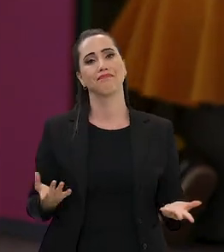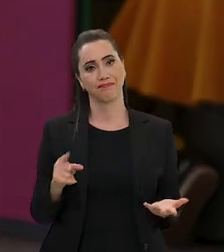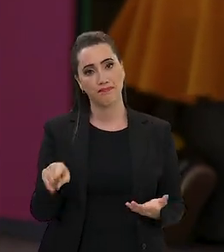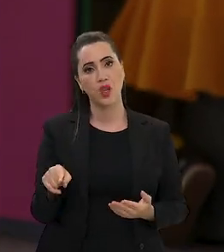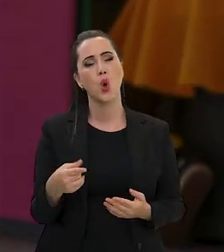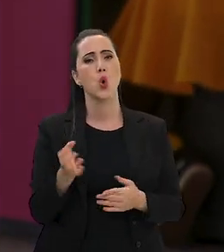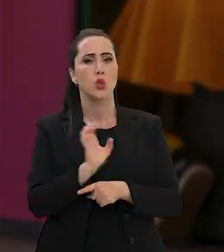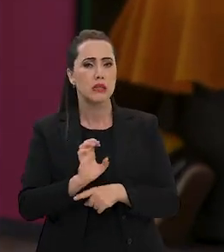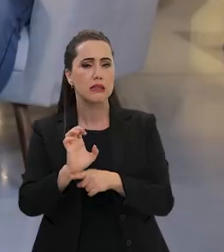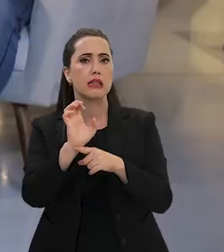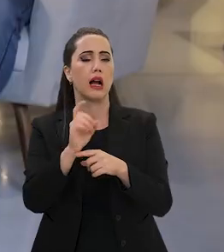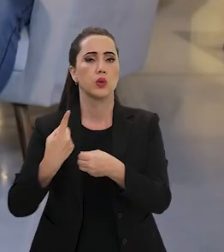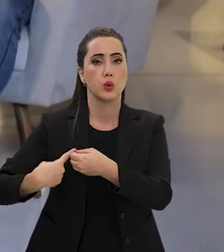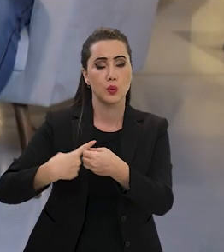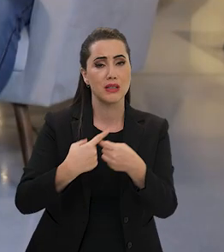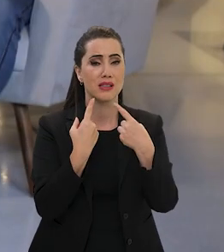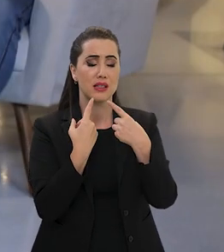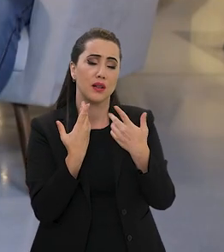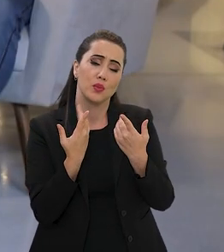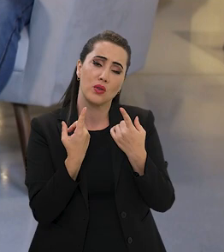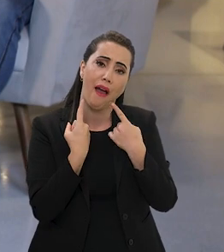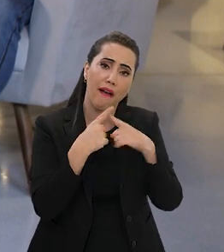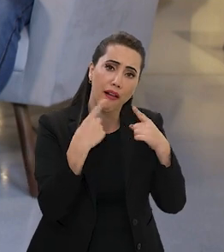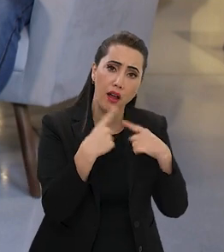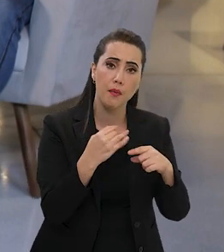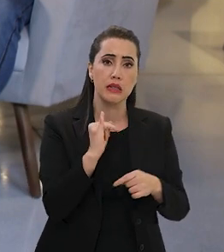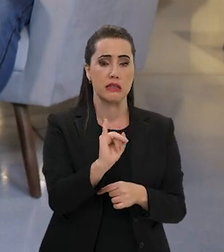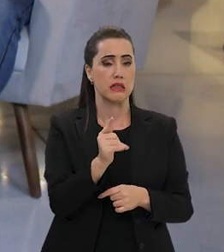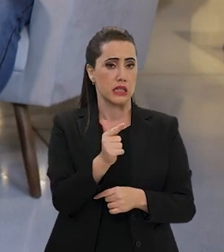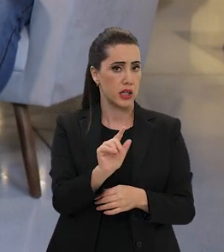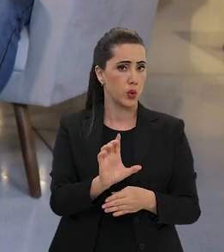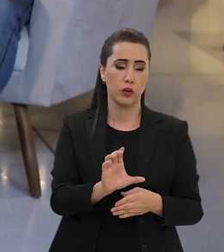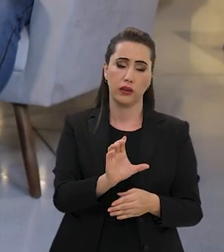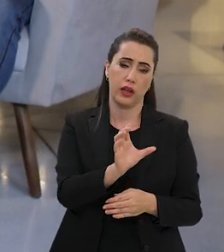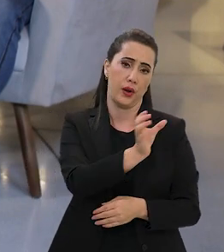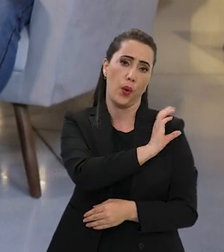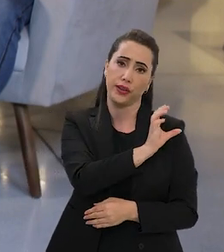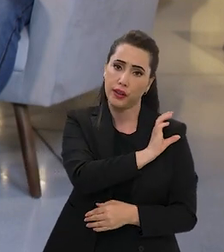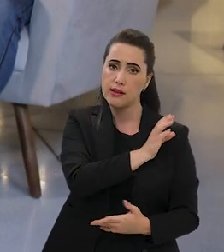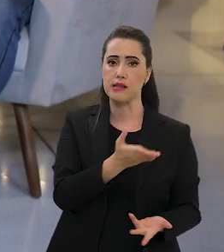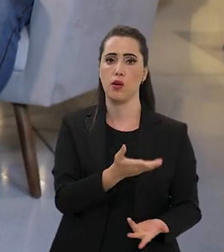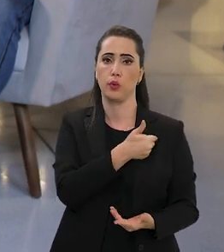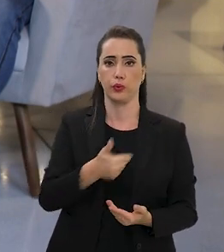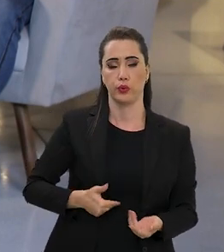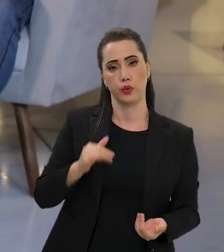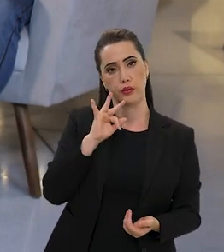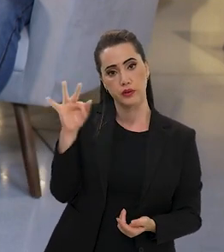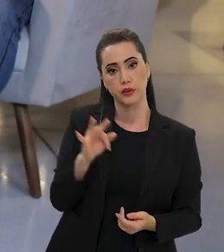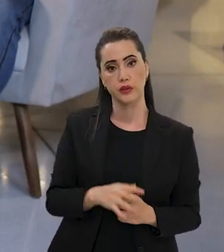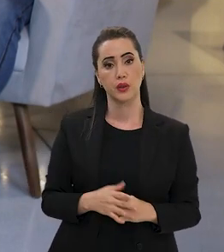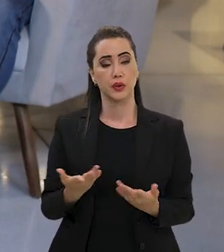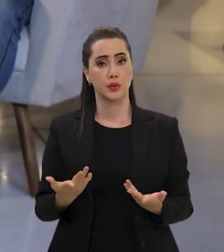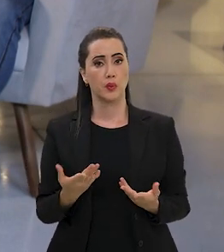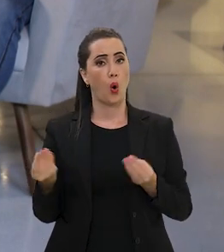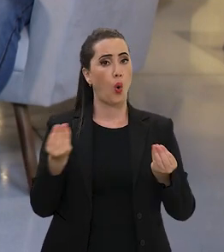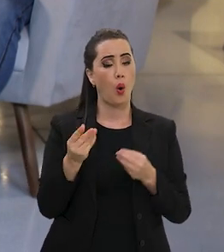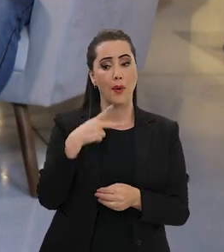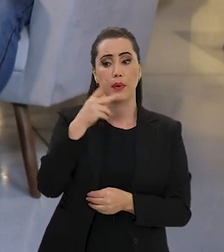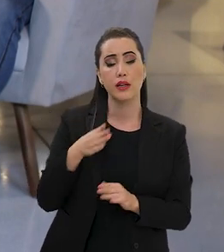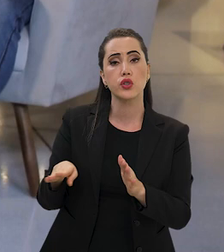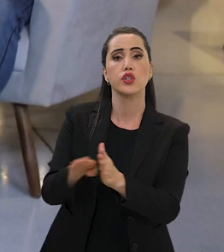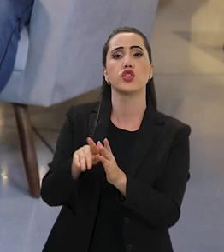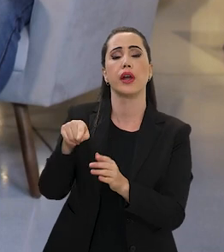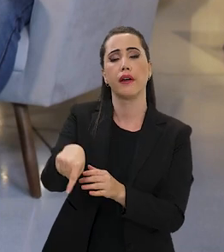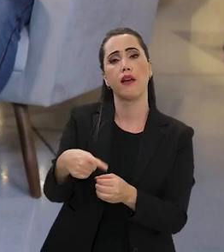os entes reclamam muito dessa falta do governo federal. Então, fica meio solto. Se fica meio solto, de que forma essa política pública vai estar